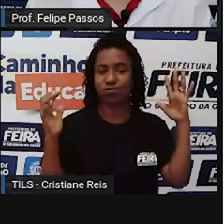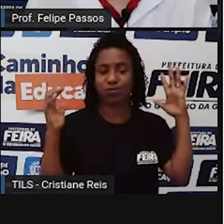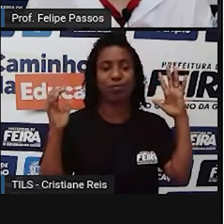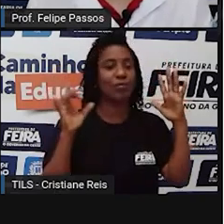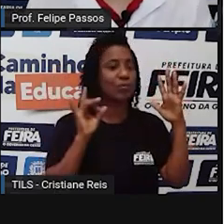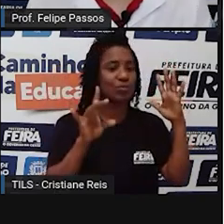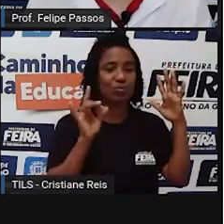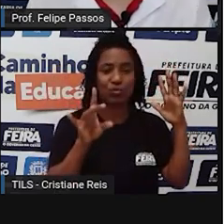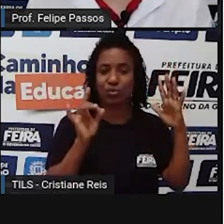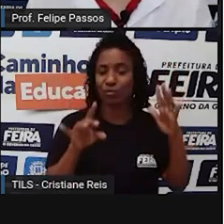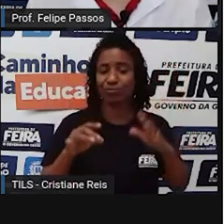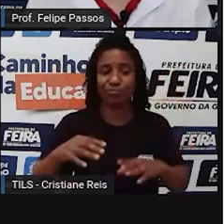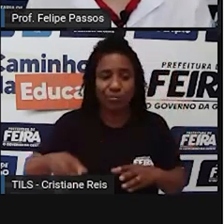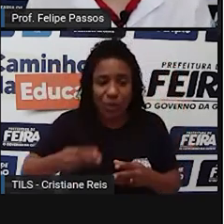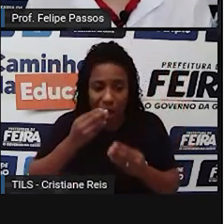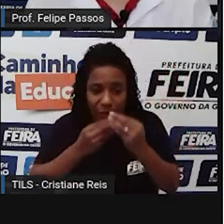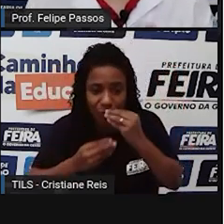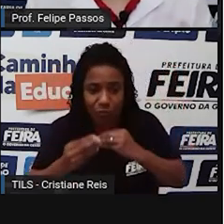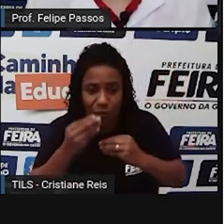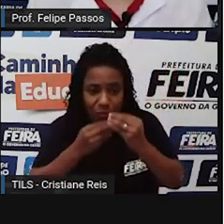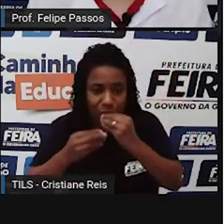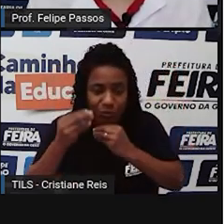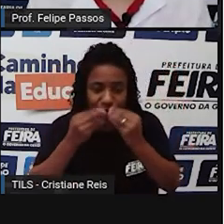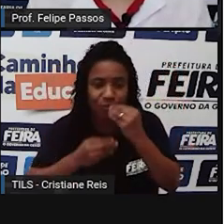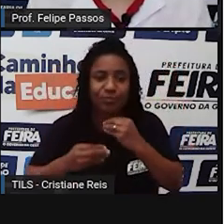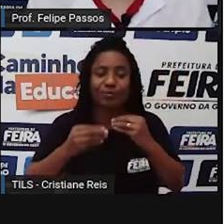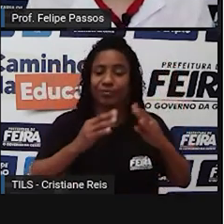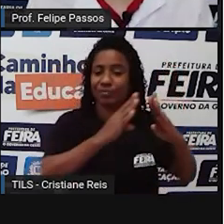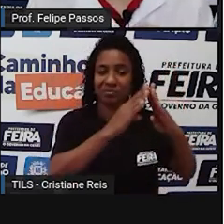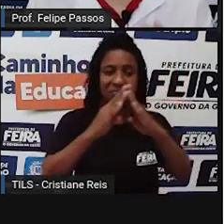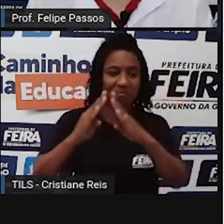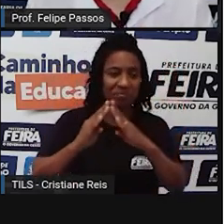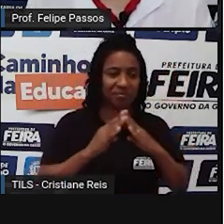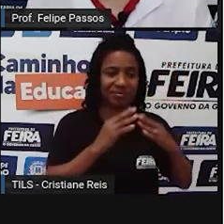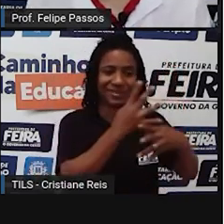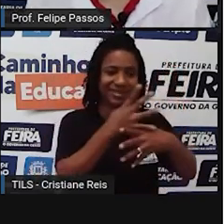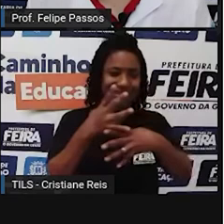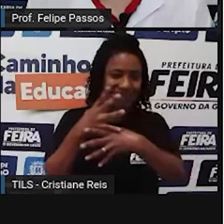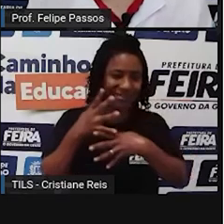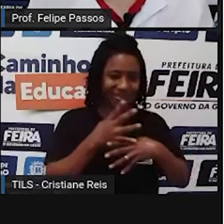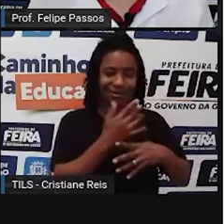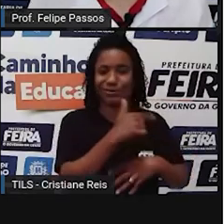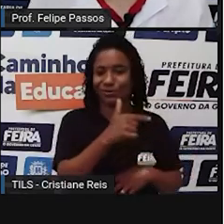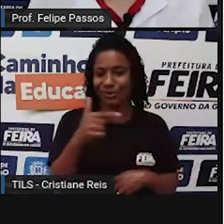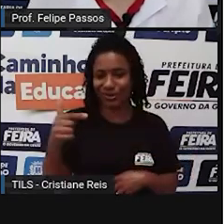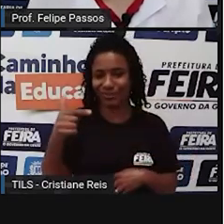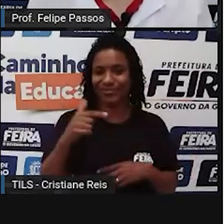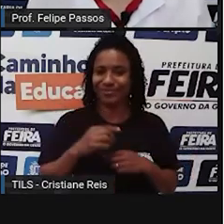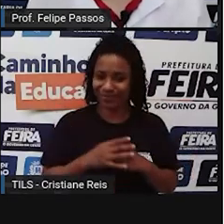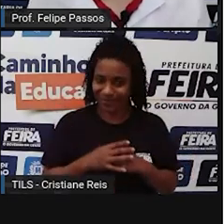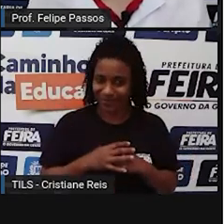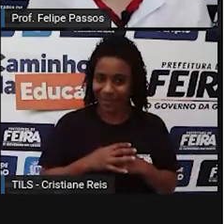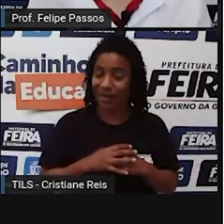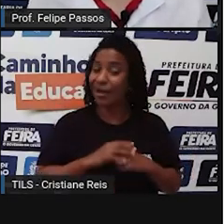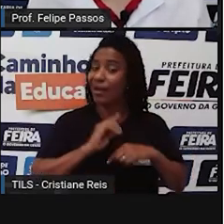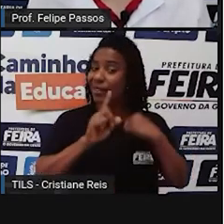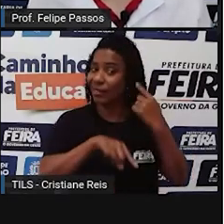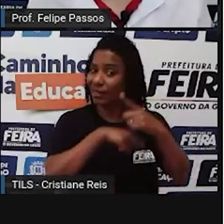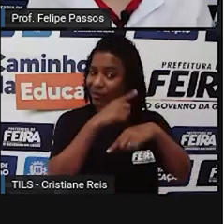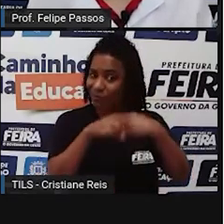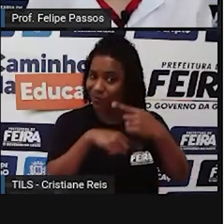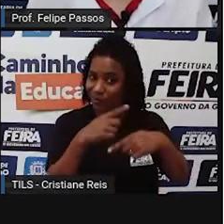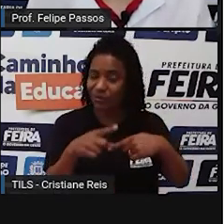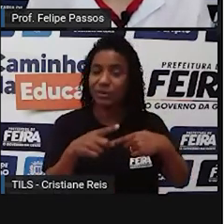urbanos, a gente não tinha ainda vilarejos, por exemplo. Só depois de um tempo, que o ser humano começou a organizar essas